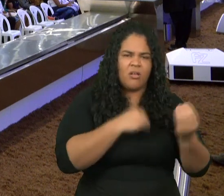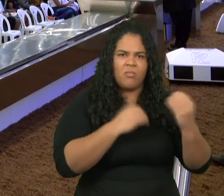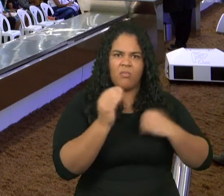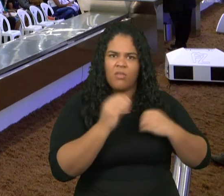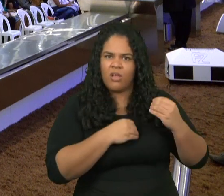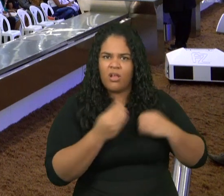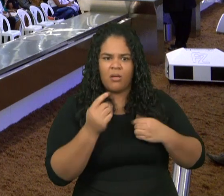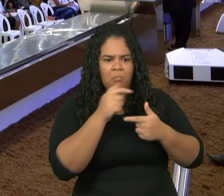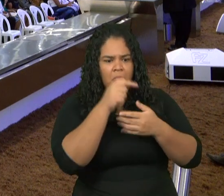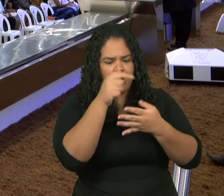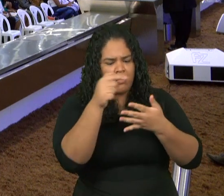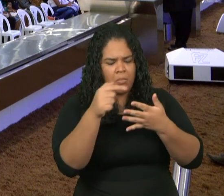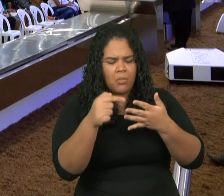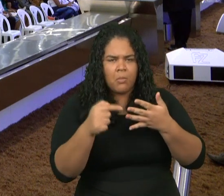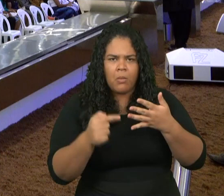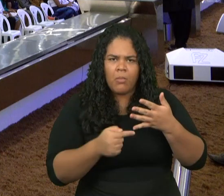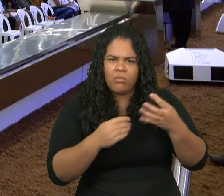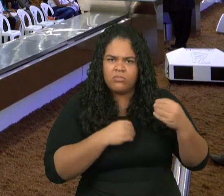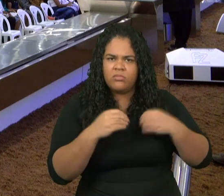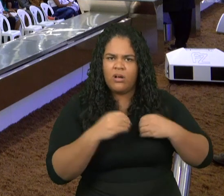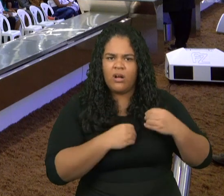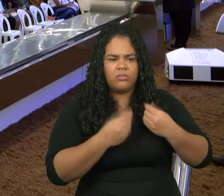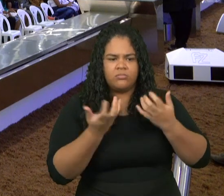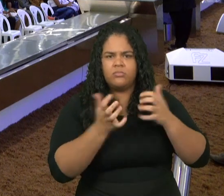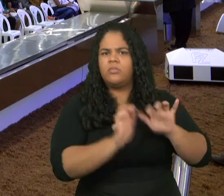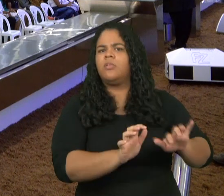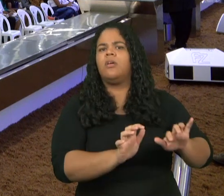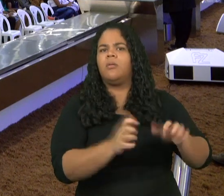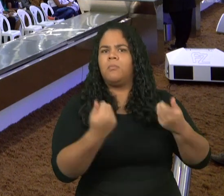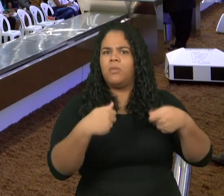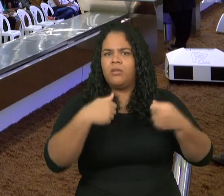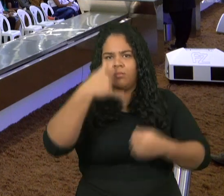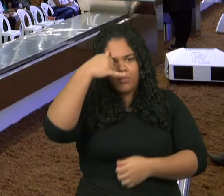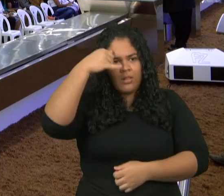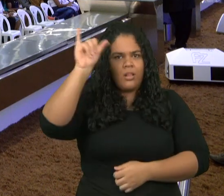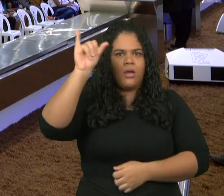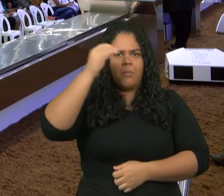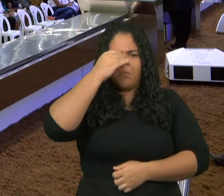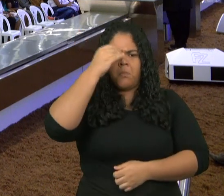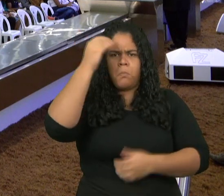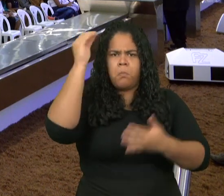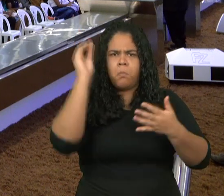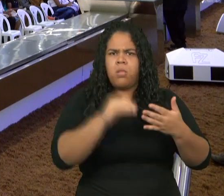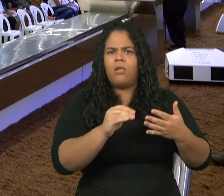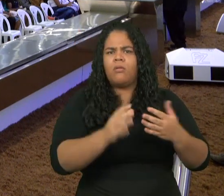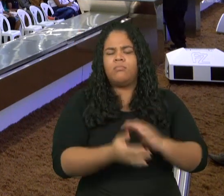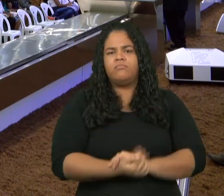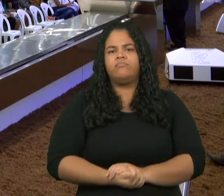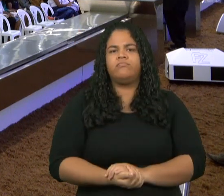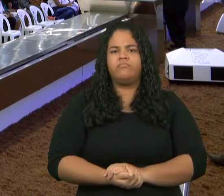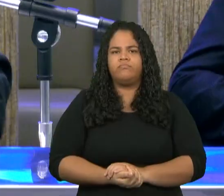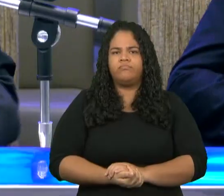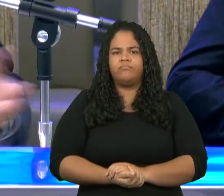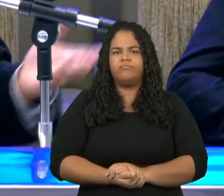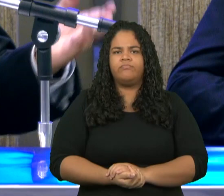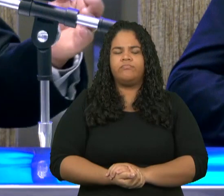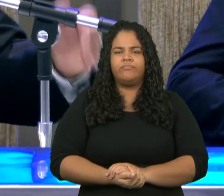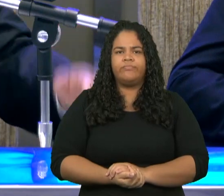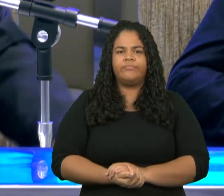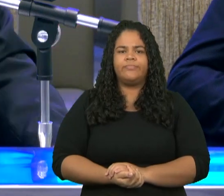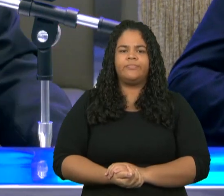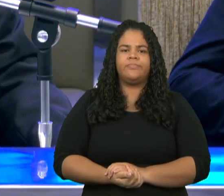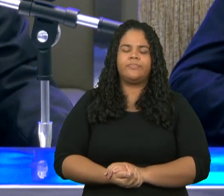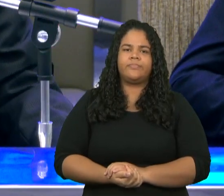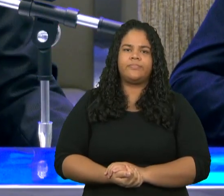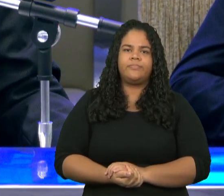infrutuosas das trevas mas antes condenai-as condenai-as